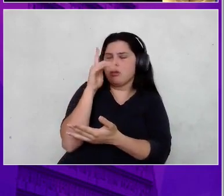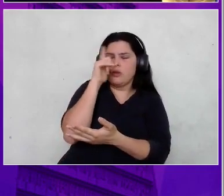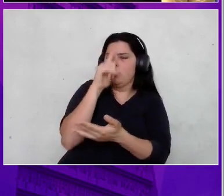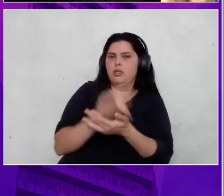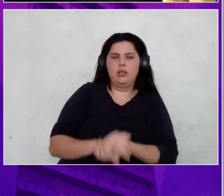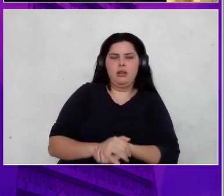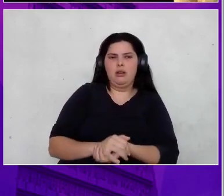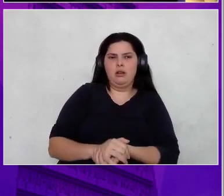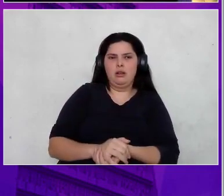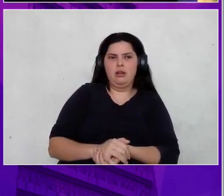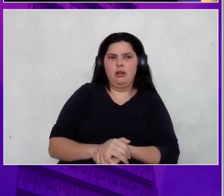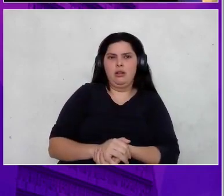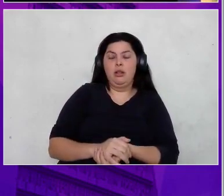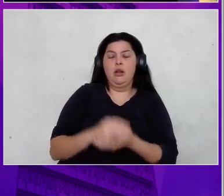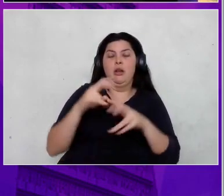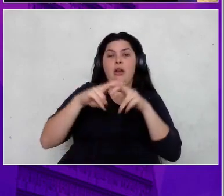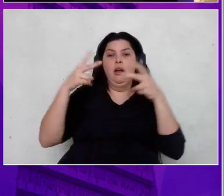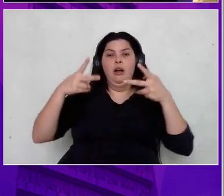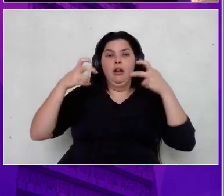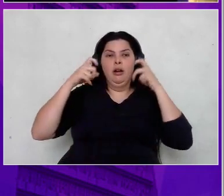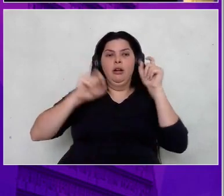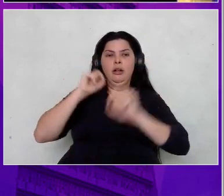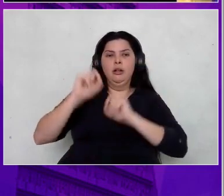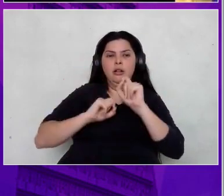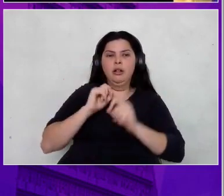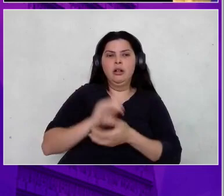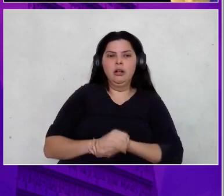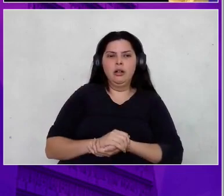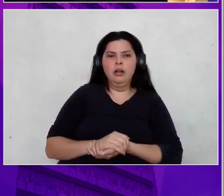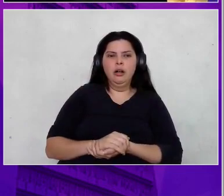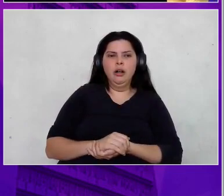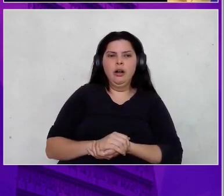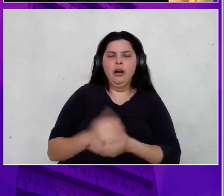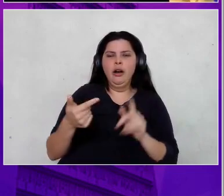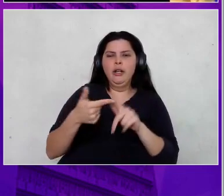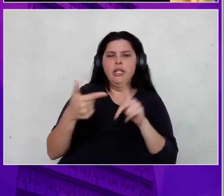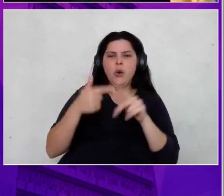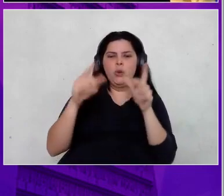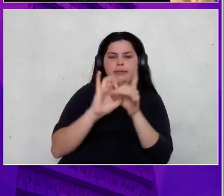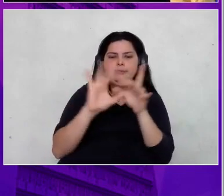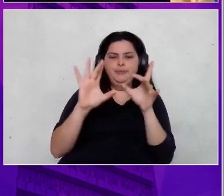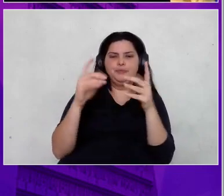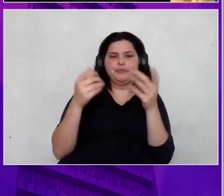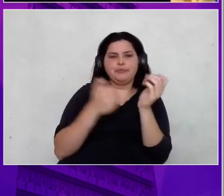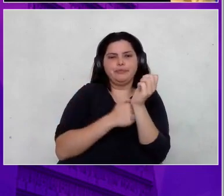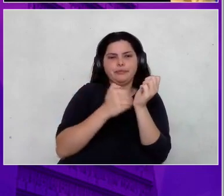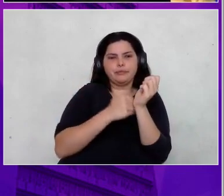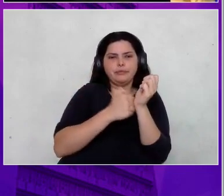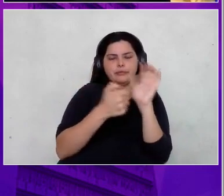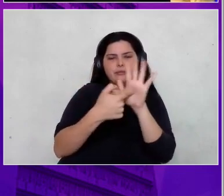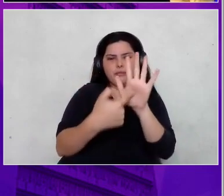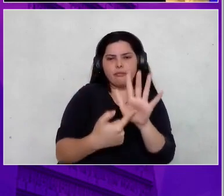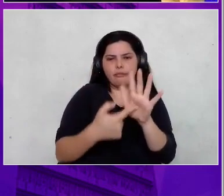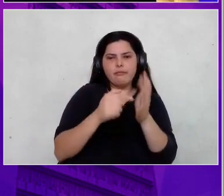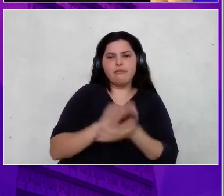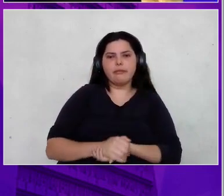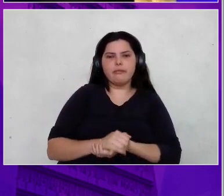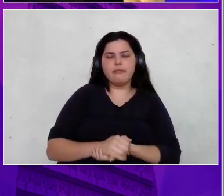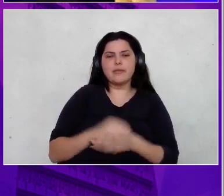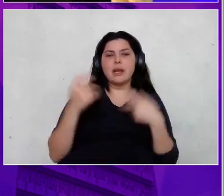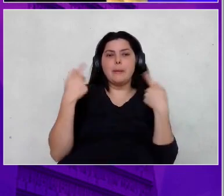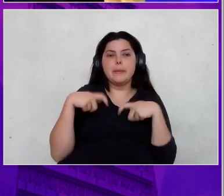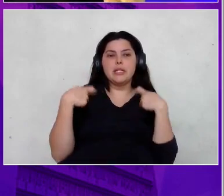E foi quando eu percebi que isso aqui é o segundo cadeado, o segundo segredo que eu trago. A gente precisa trabalhar